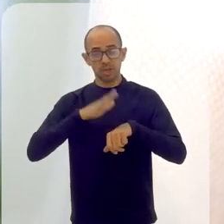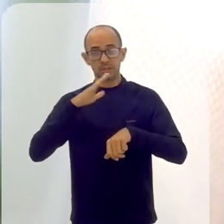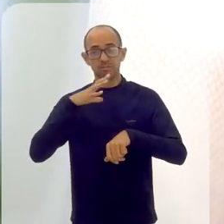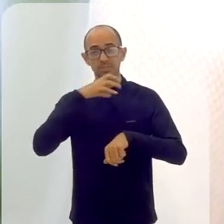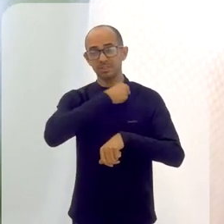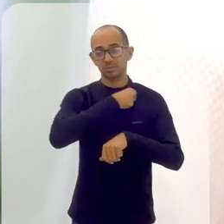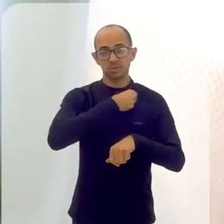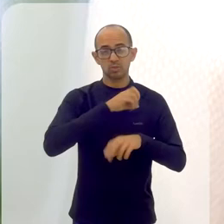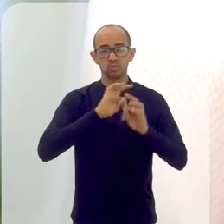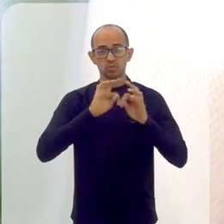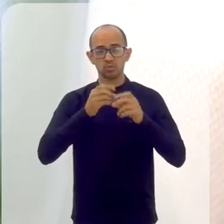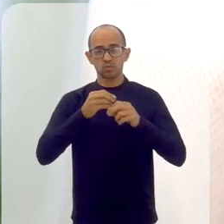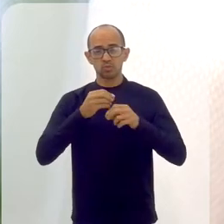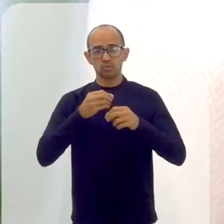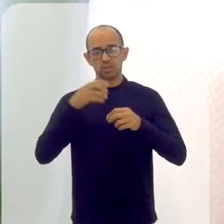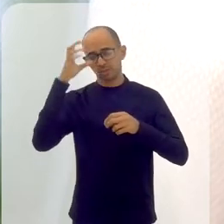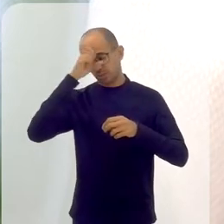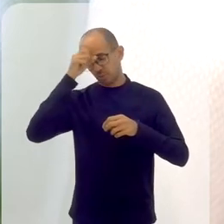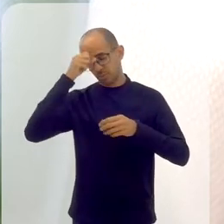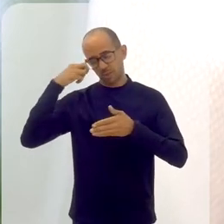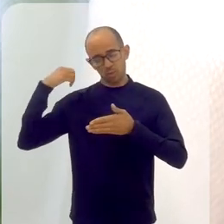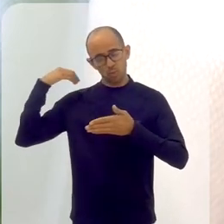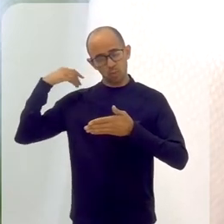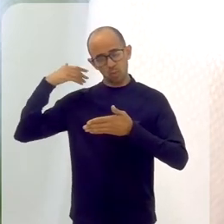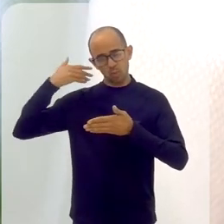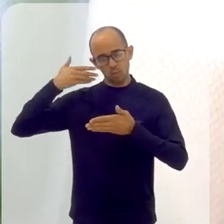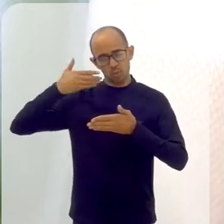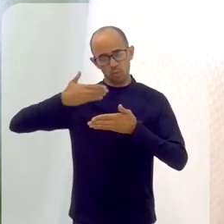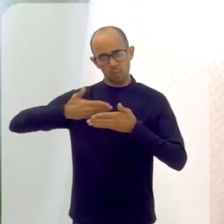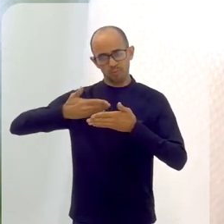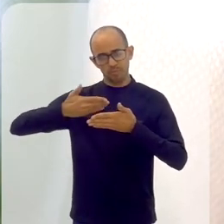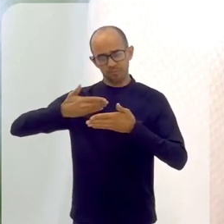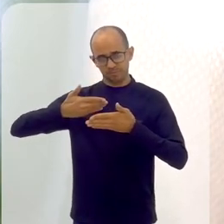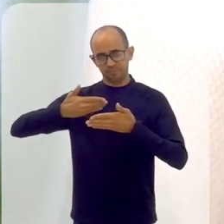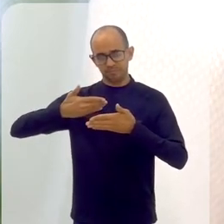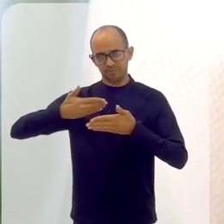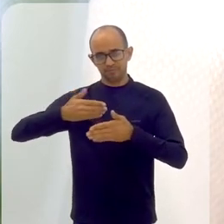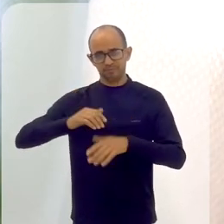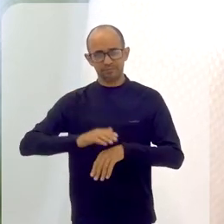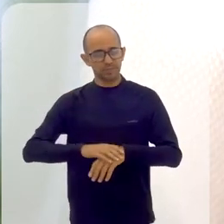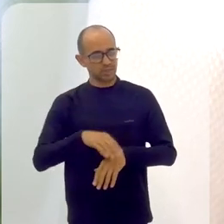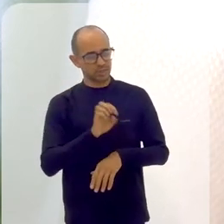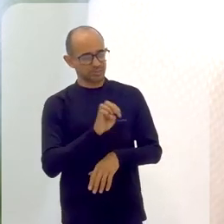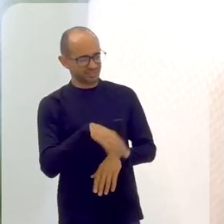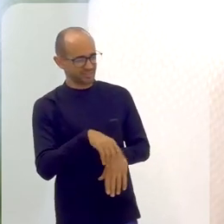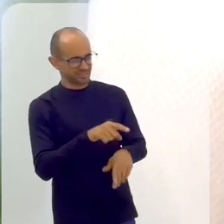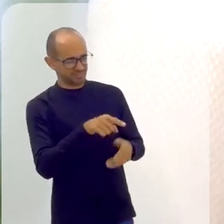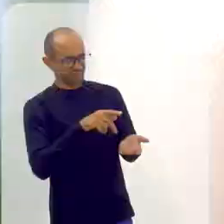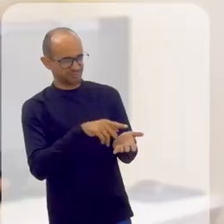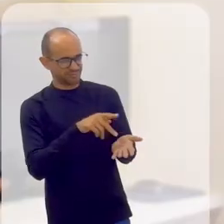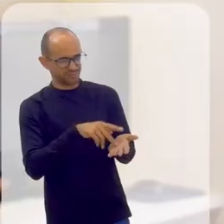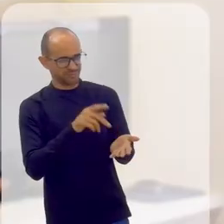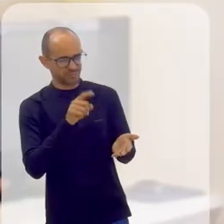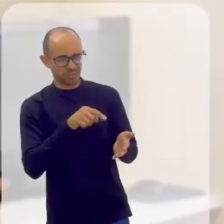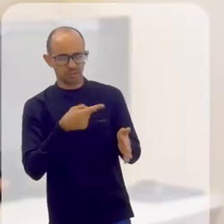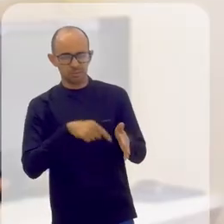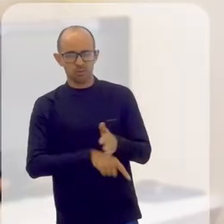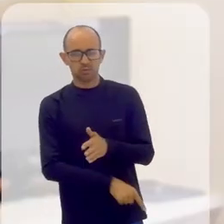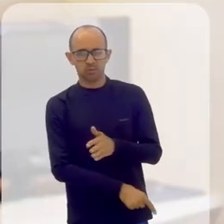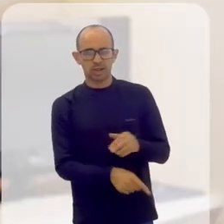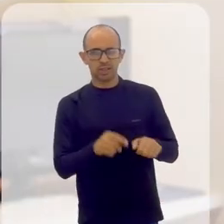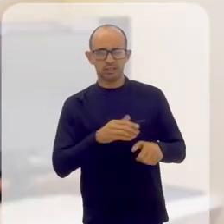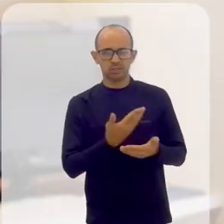do que a gente aprendeu ao longo da vida do que quando a gente aprendeu. Sim, aquela coisa de se